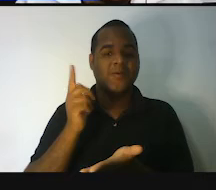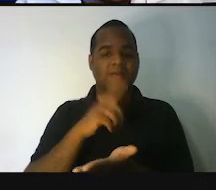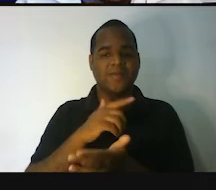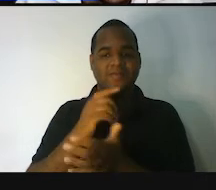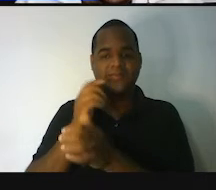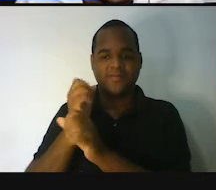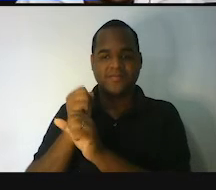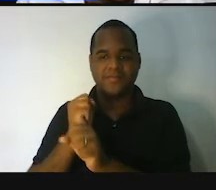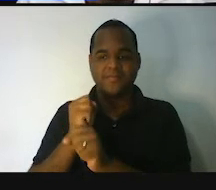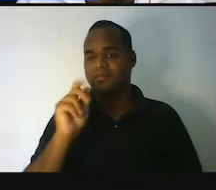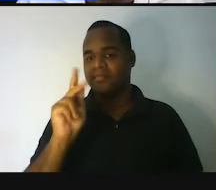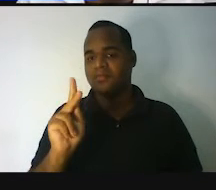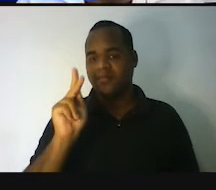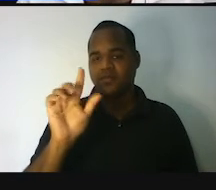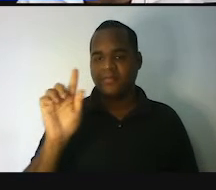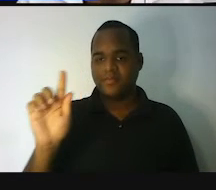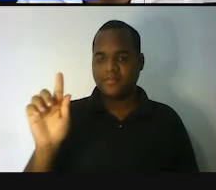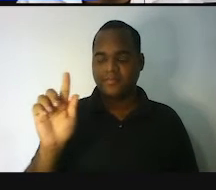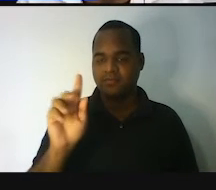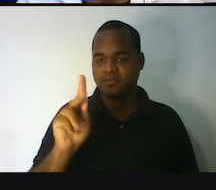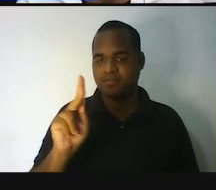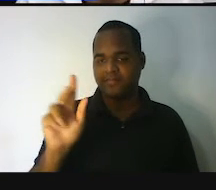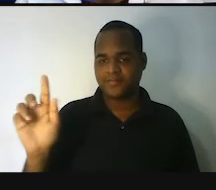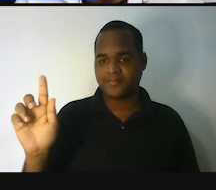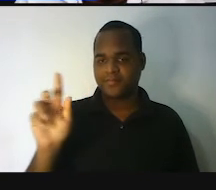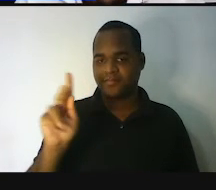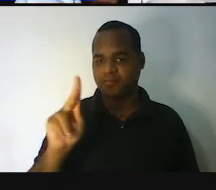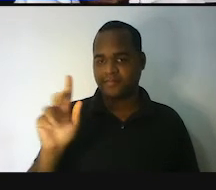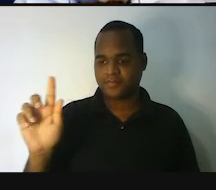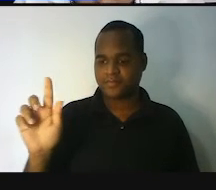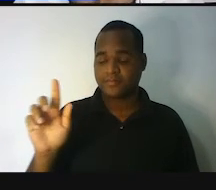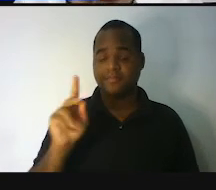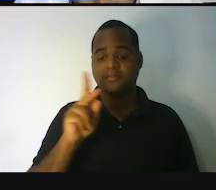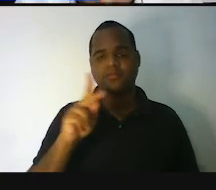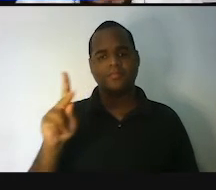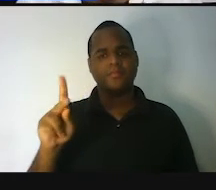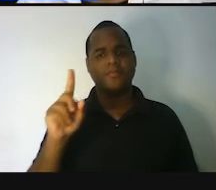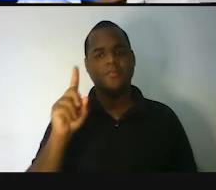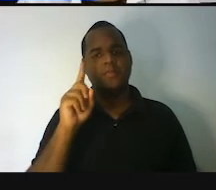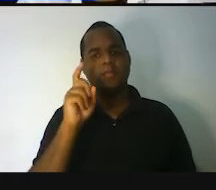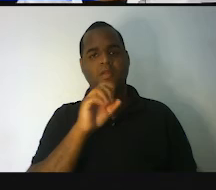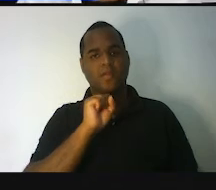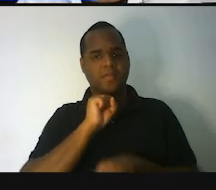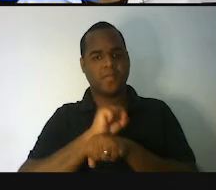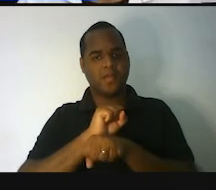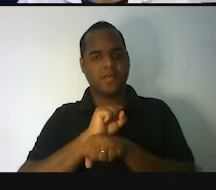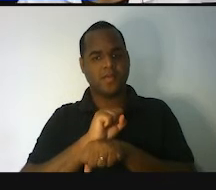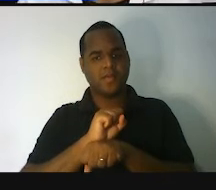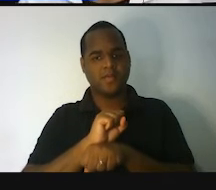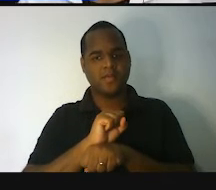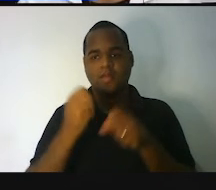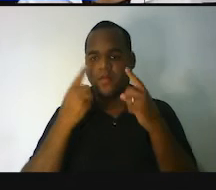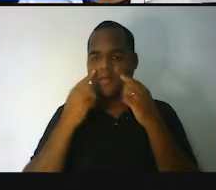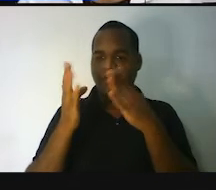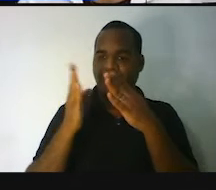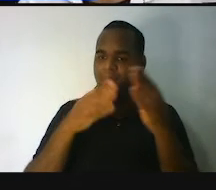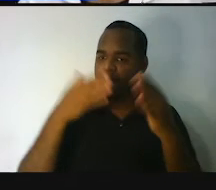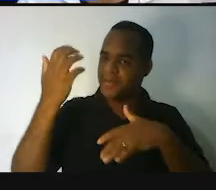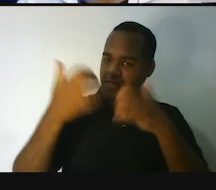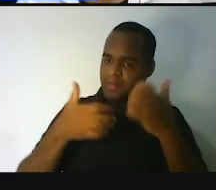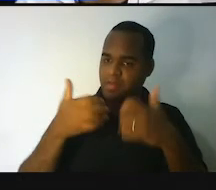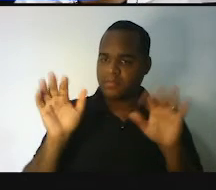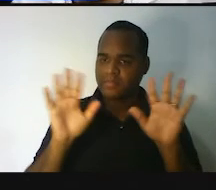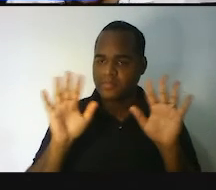aparece aquele número. Aquele número mede a sua massa. Professor, pare tudo. Não vou mais assistir essa aula.